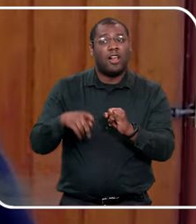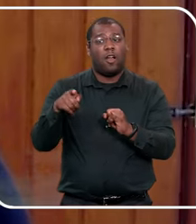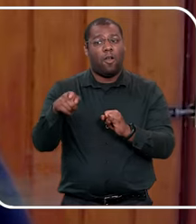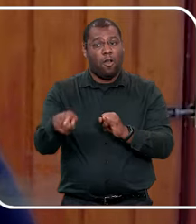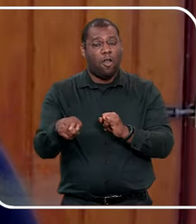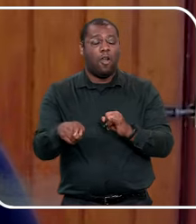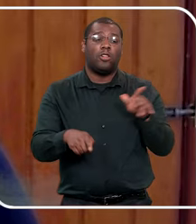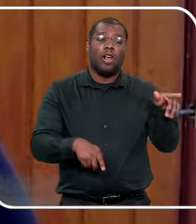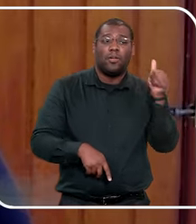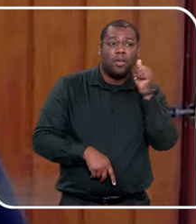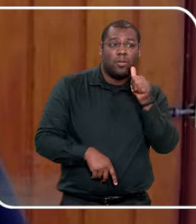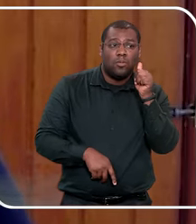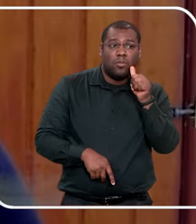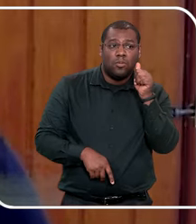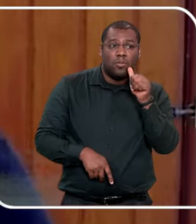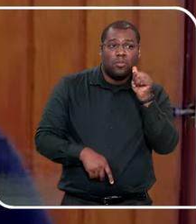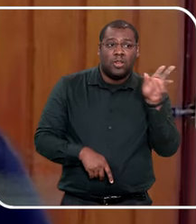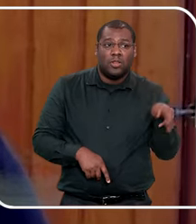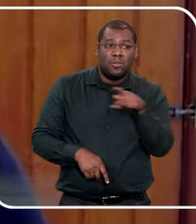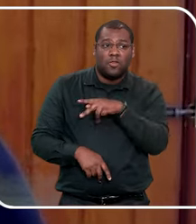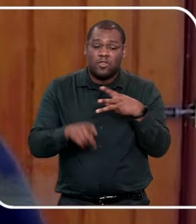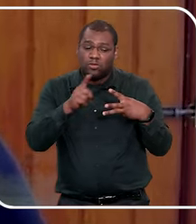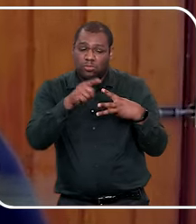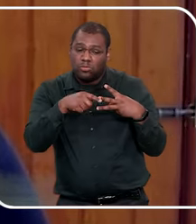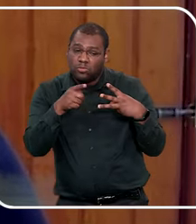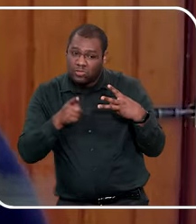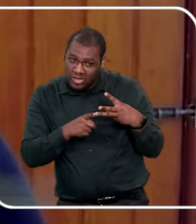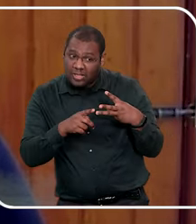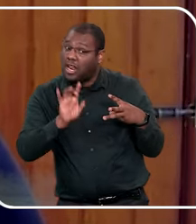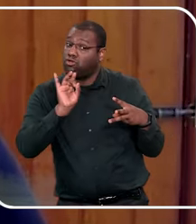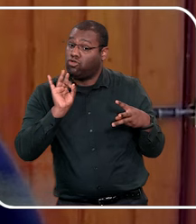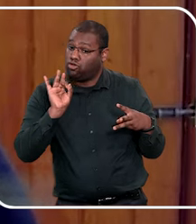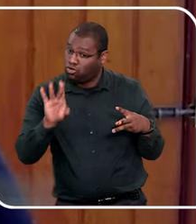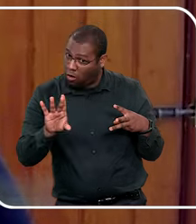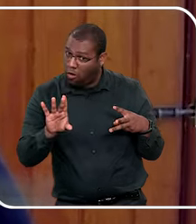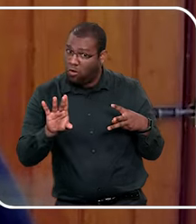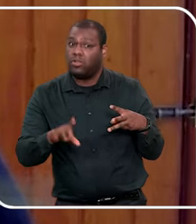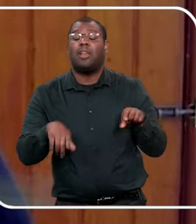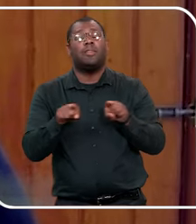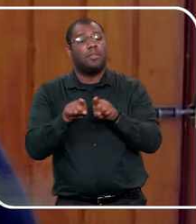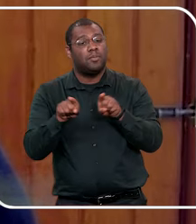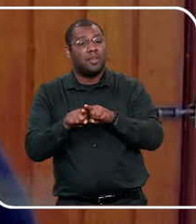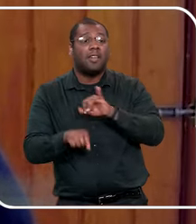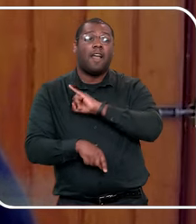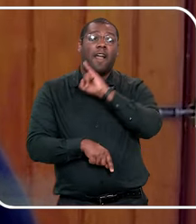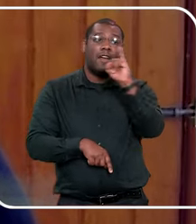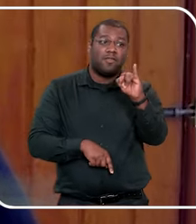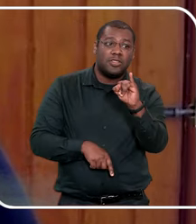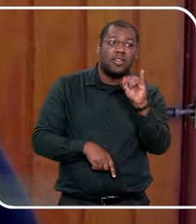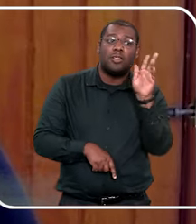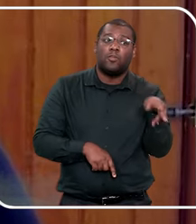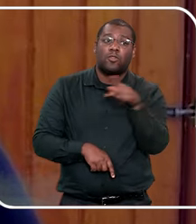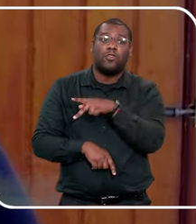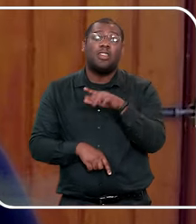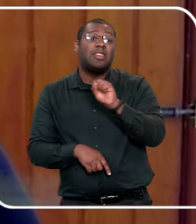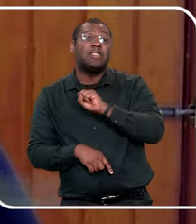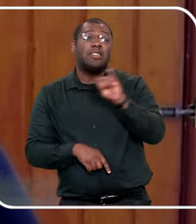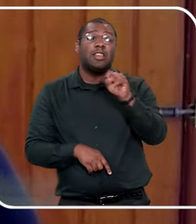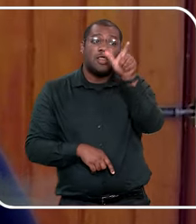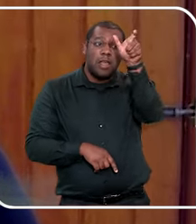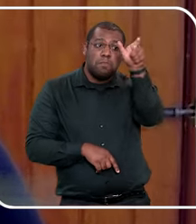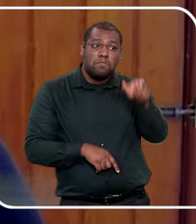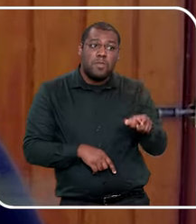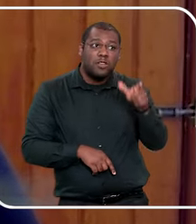Vanessa, Keila, as três tias, que fazem parte dessa linha, e avisar as tias, que se um outro cuidador, for